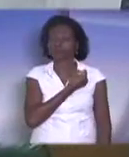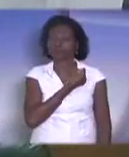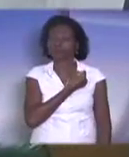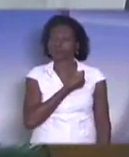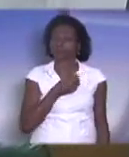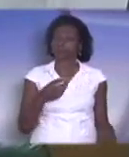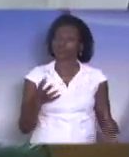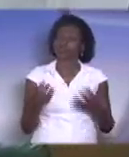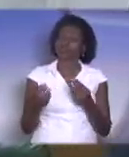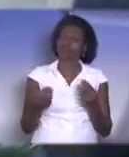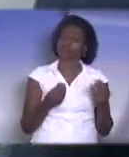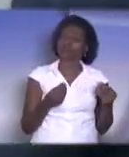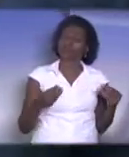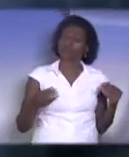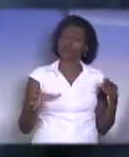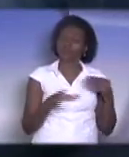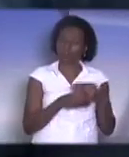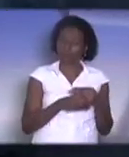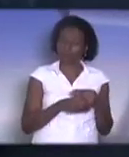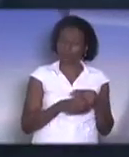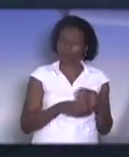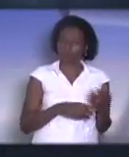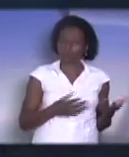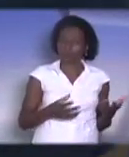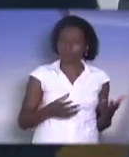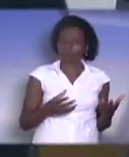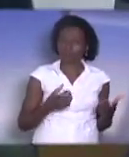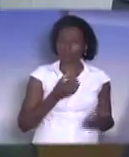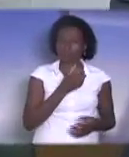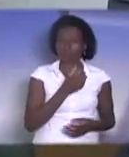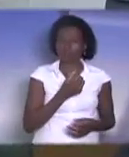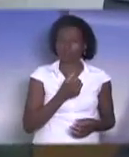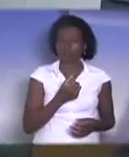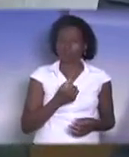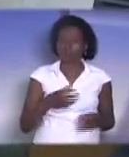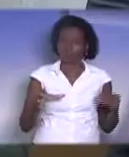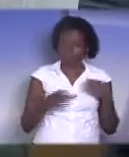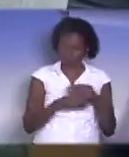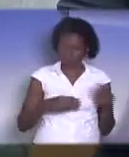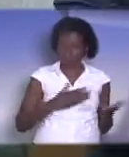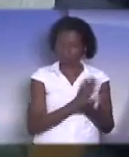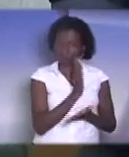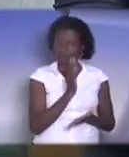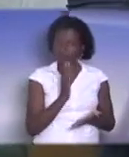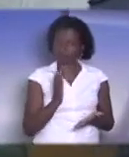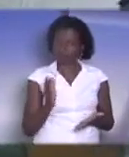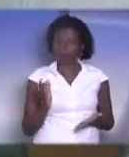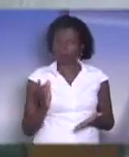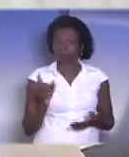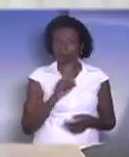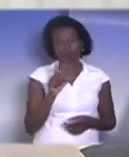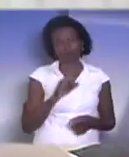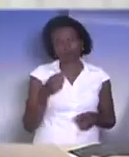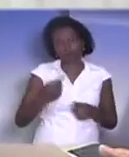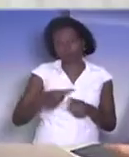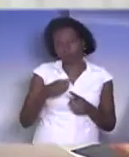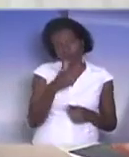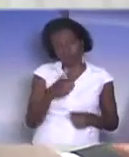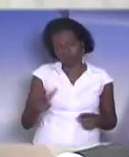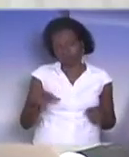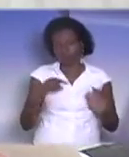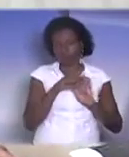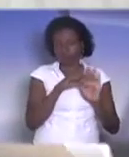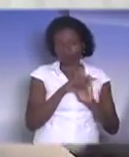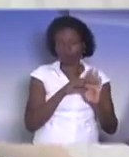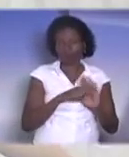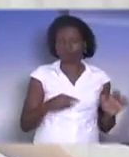à emenda, pelo quórum aqui dentro, parece-me que a emenda passou, é isso? Não, senhor, porque não houve verificação de votação, apenas registro